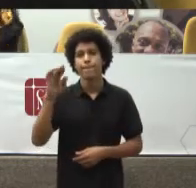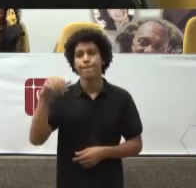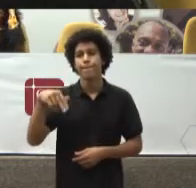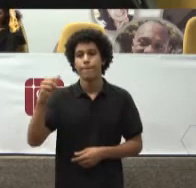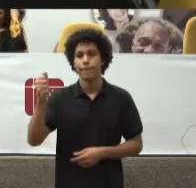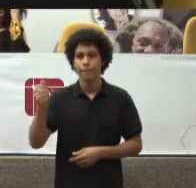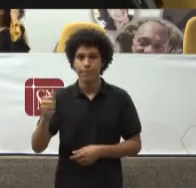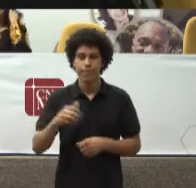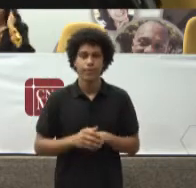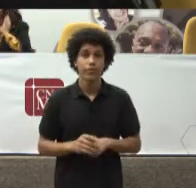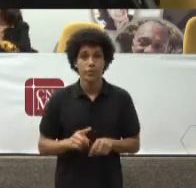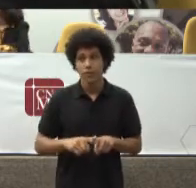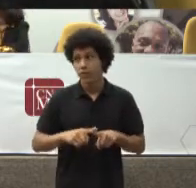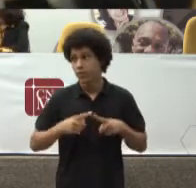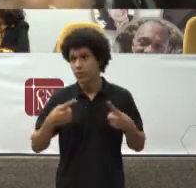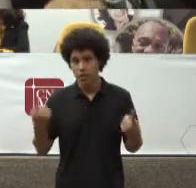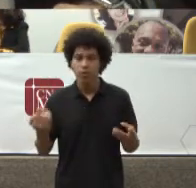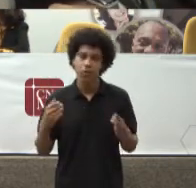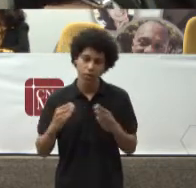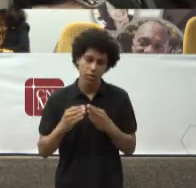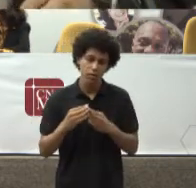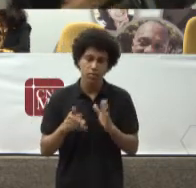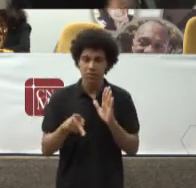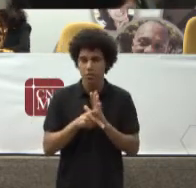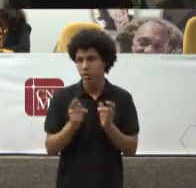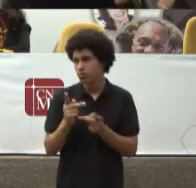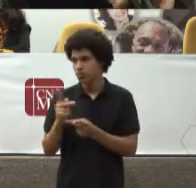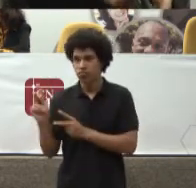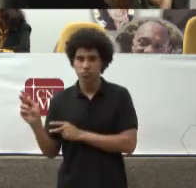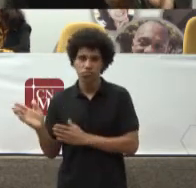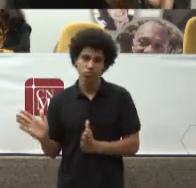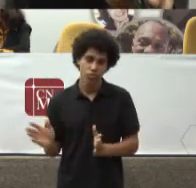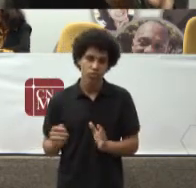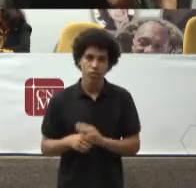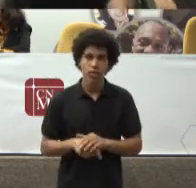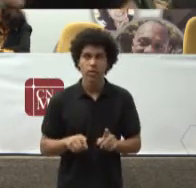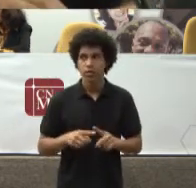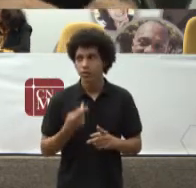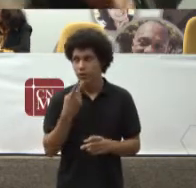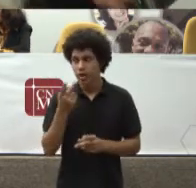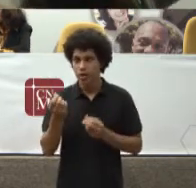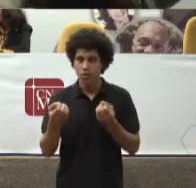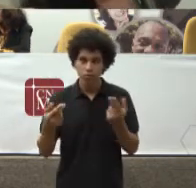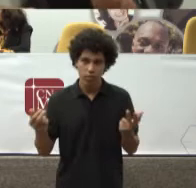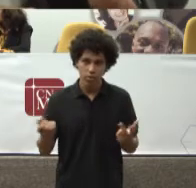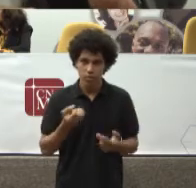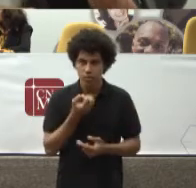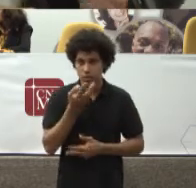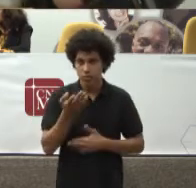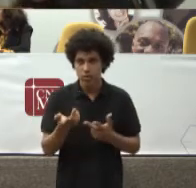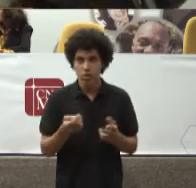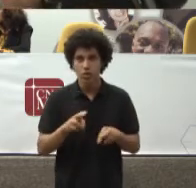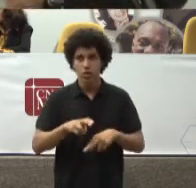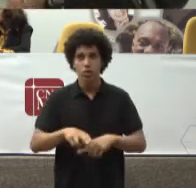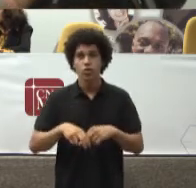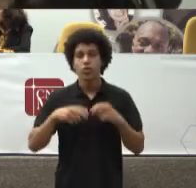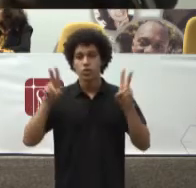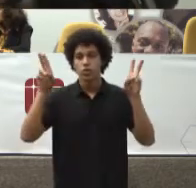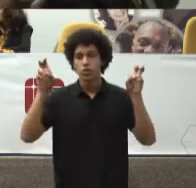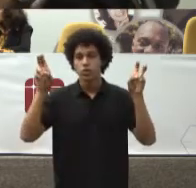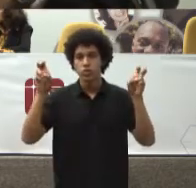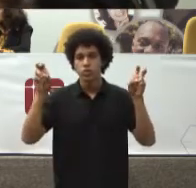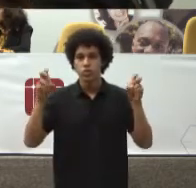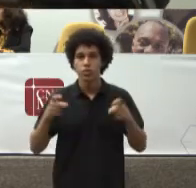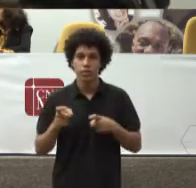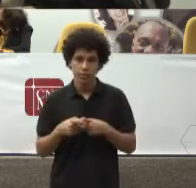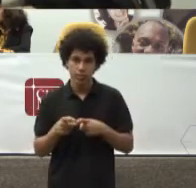Portanto A casa também É sua E fará Uma intervenção Sobre a medicina Baseada Em